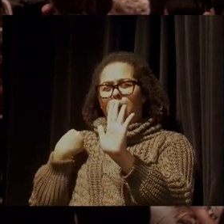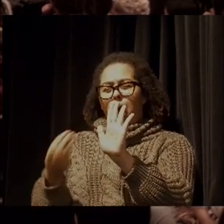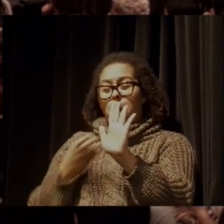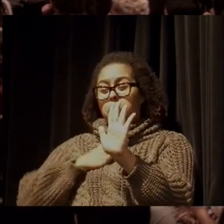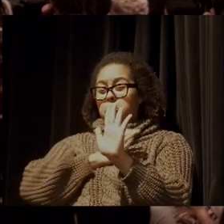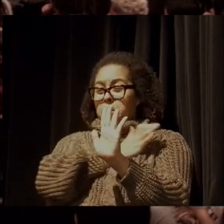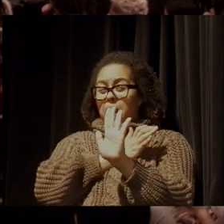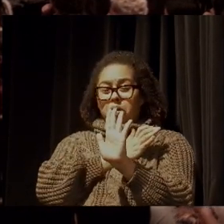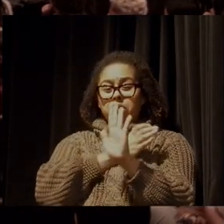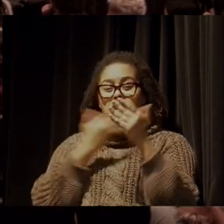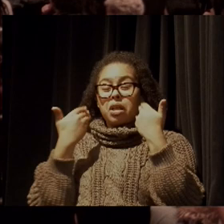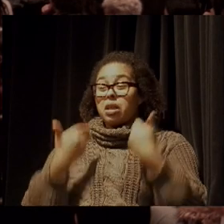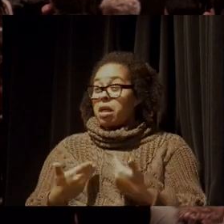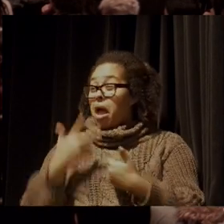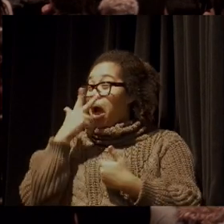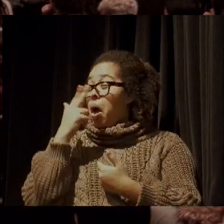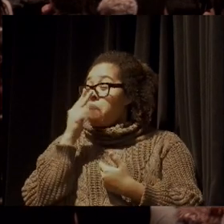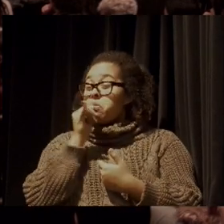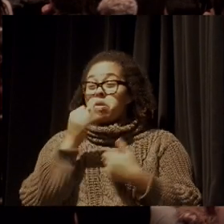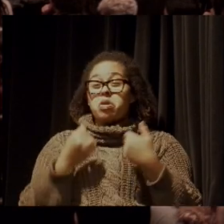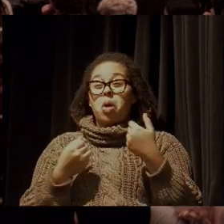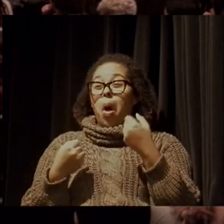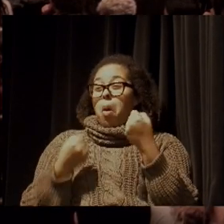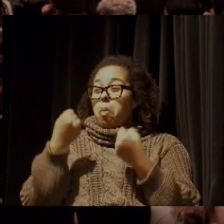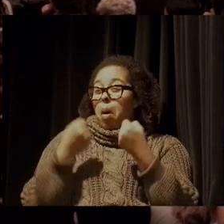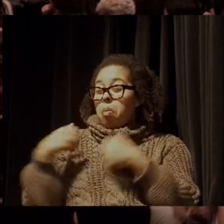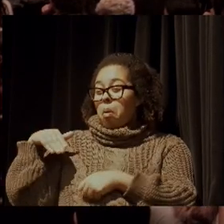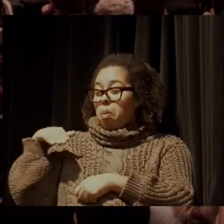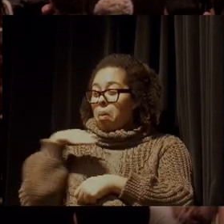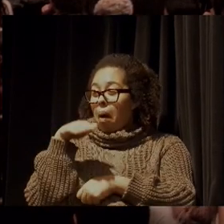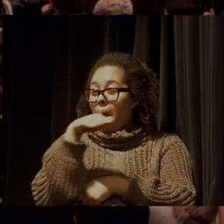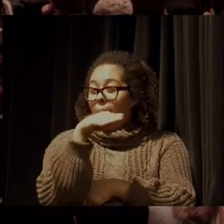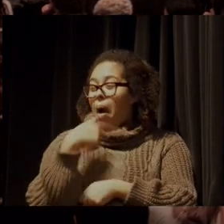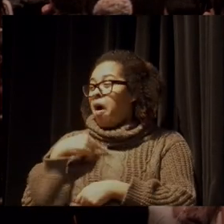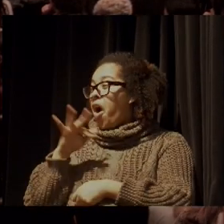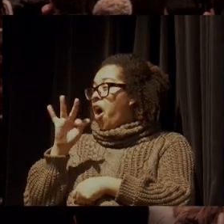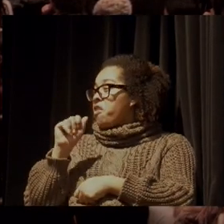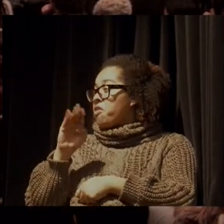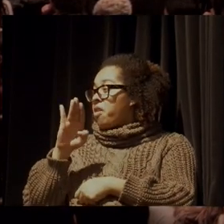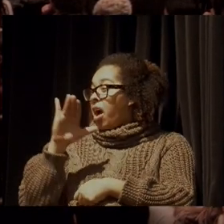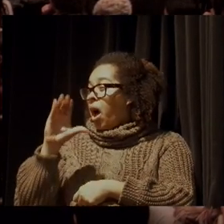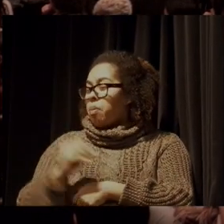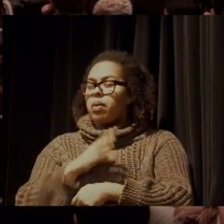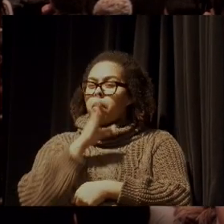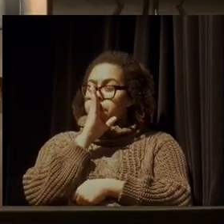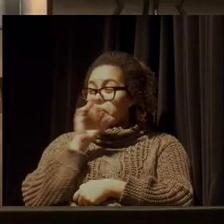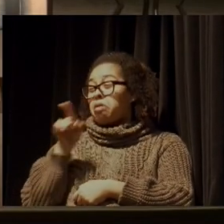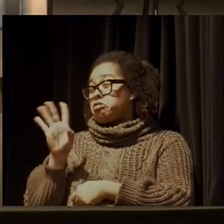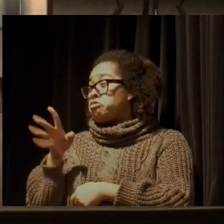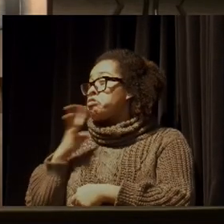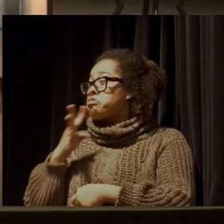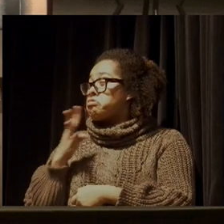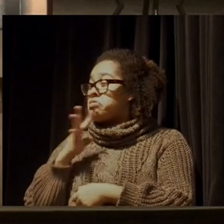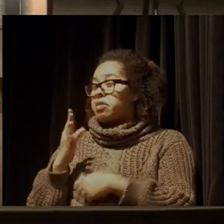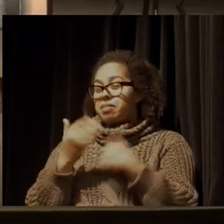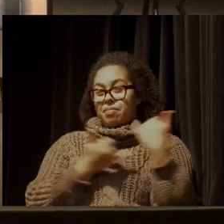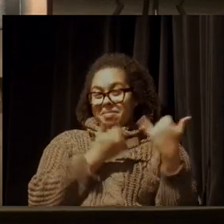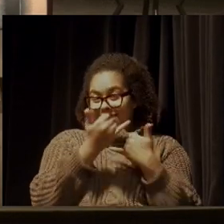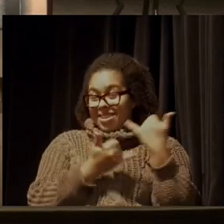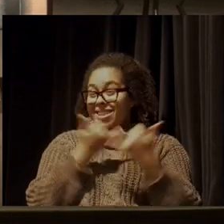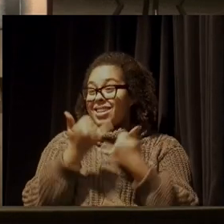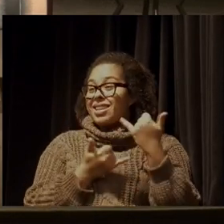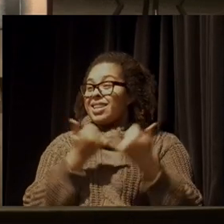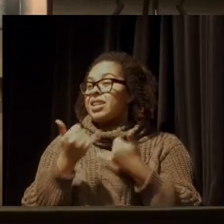Ângela, se quiser eu pego um carro, Adrianinha também, Fábio não falou nada, mas eu já conheço, enfim, estou brincando com ela,